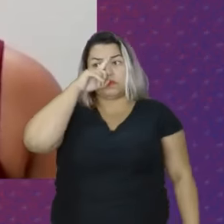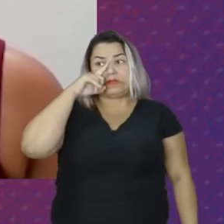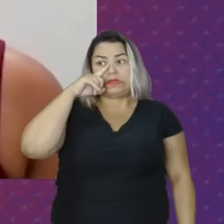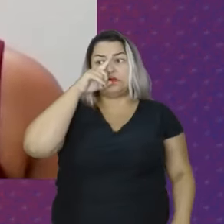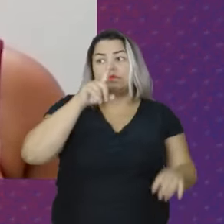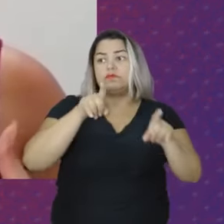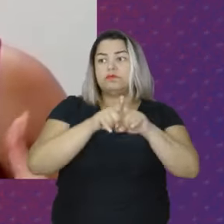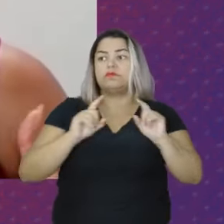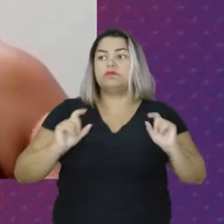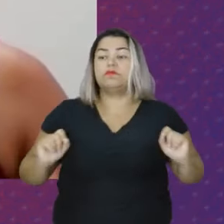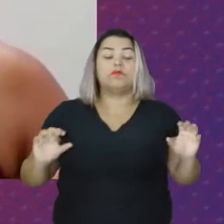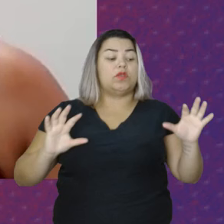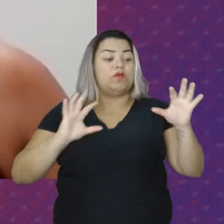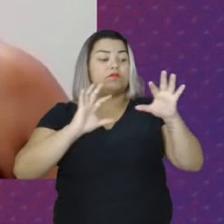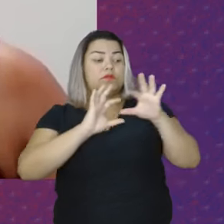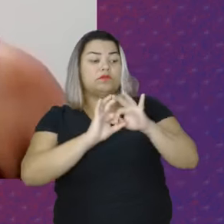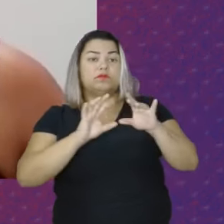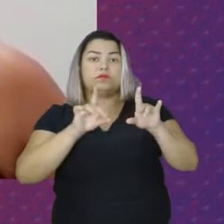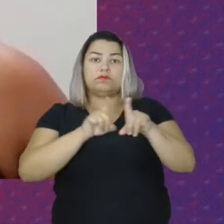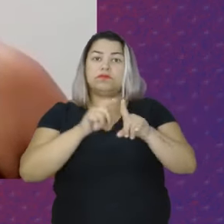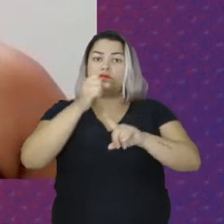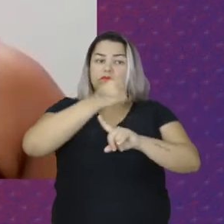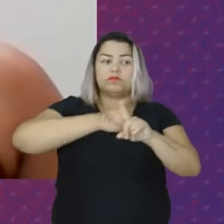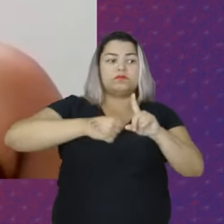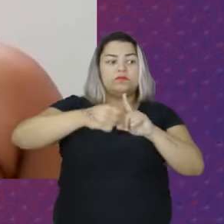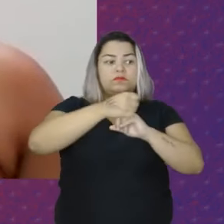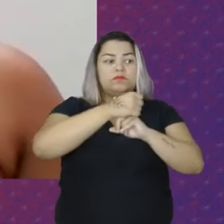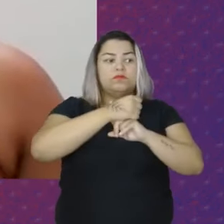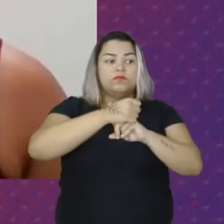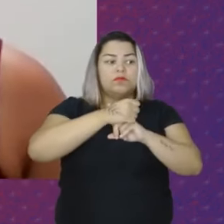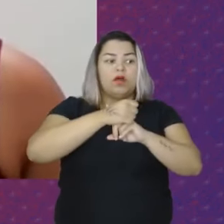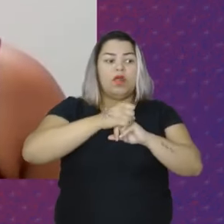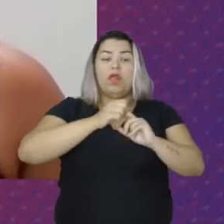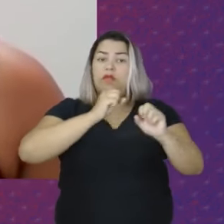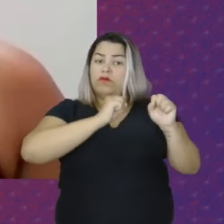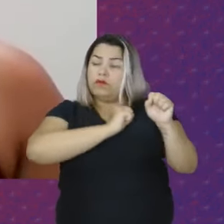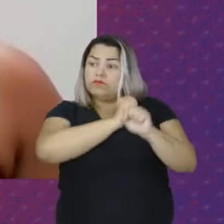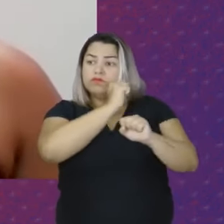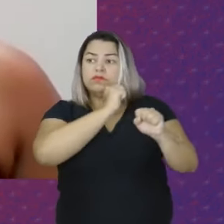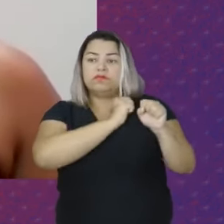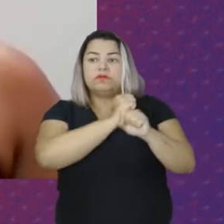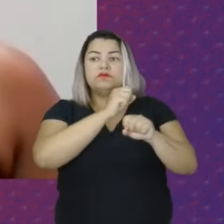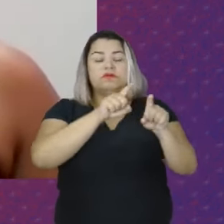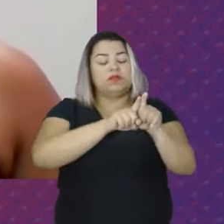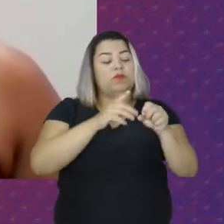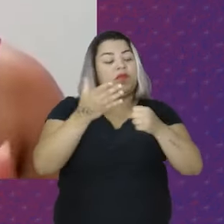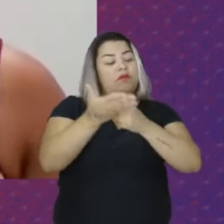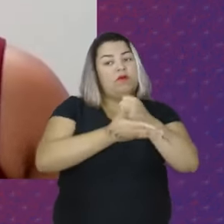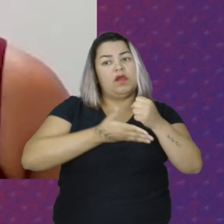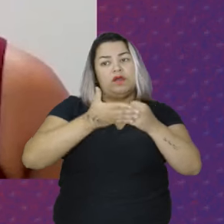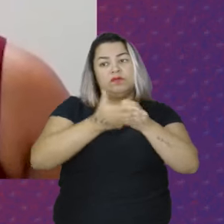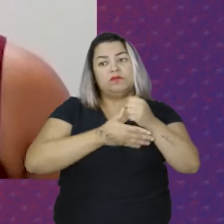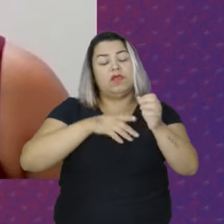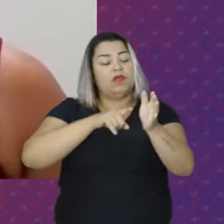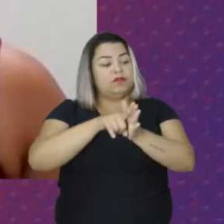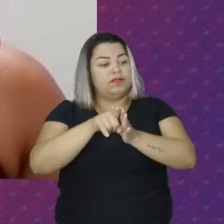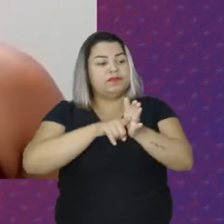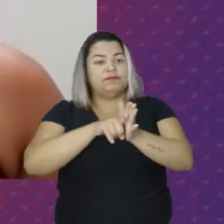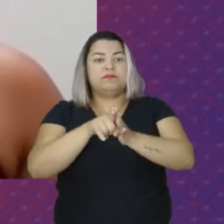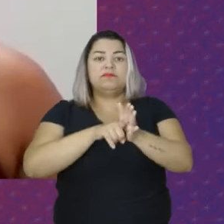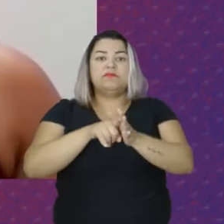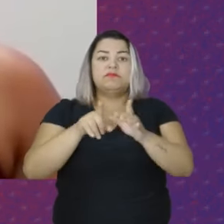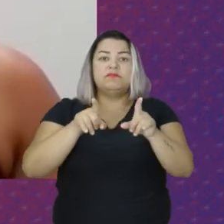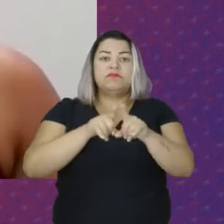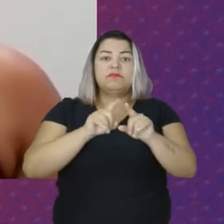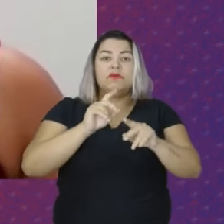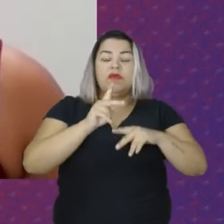aliado a uma sociedade Que foi construída com base Na exploração da